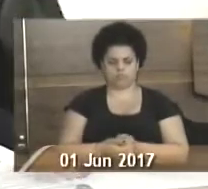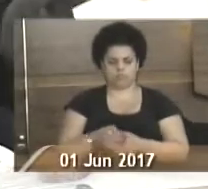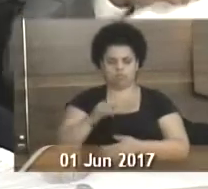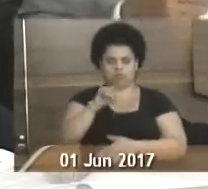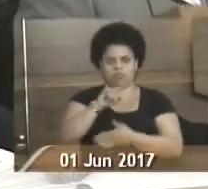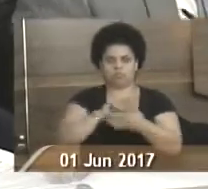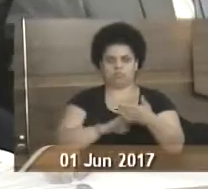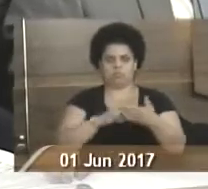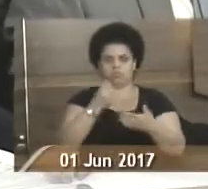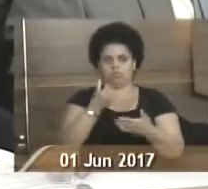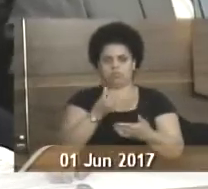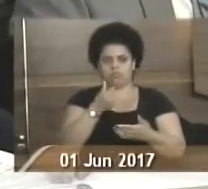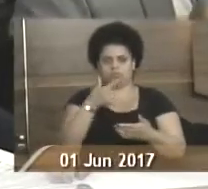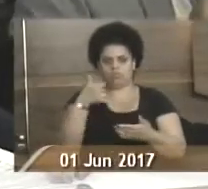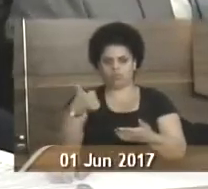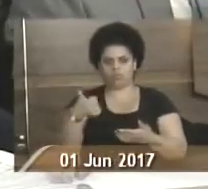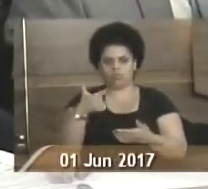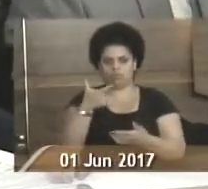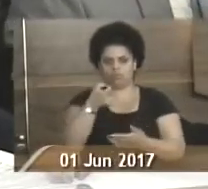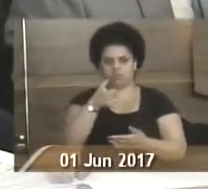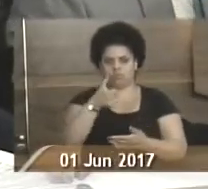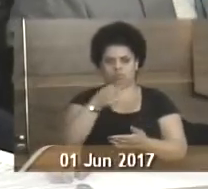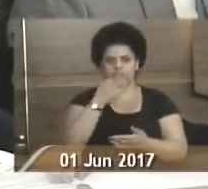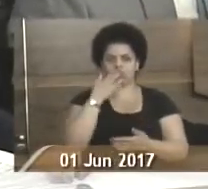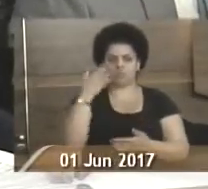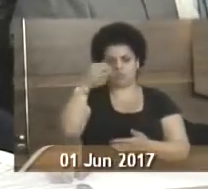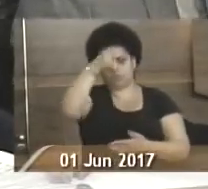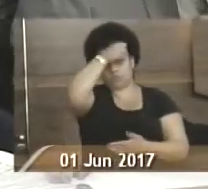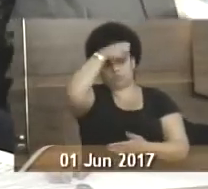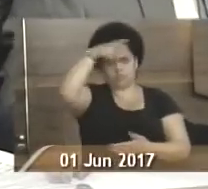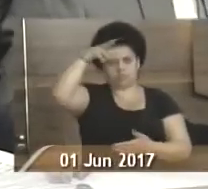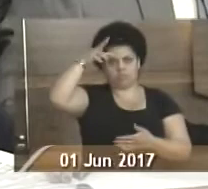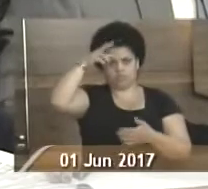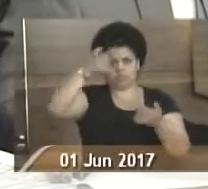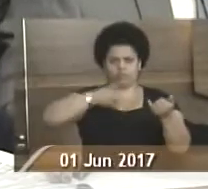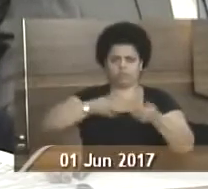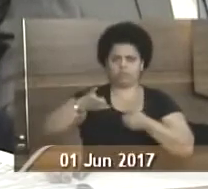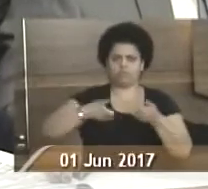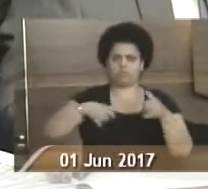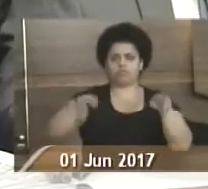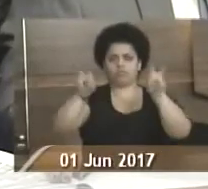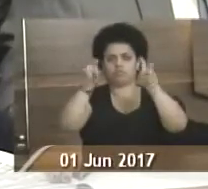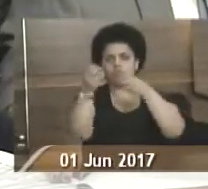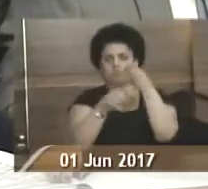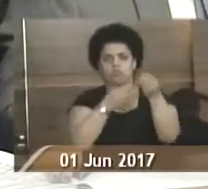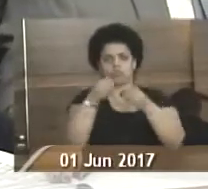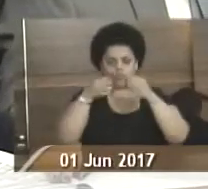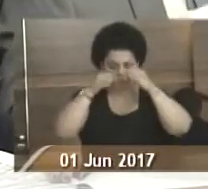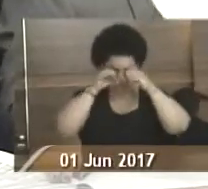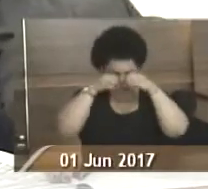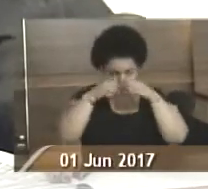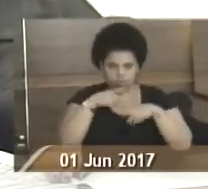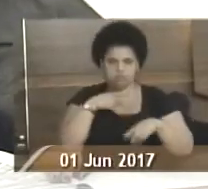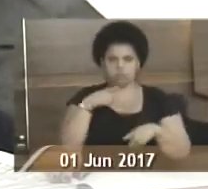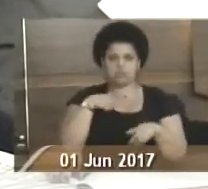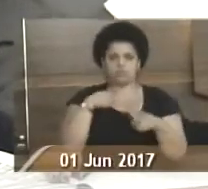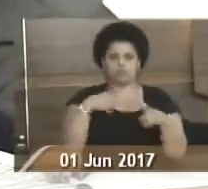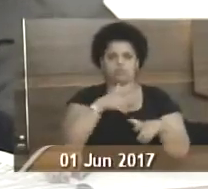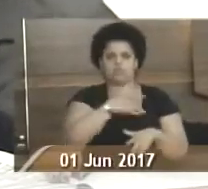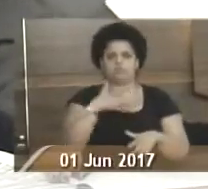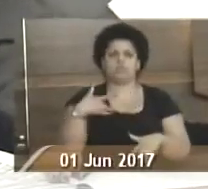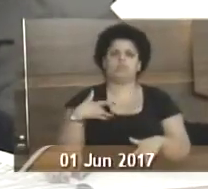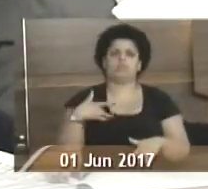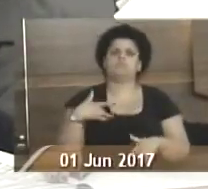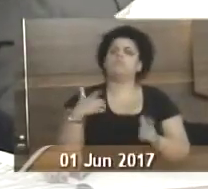Requerimento nº 621, de 2017. Solicitando ao prefeito municipal informações sobre o funcionamento do laboratório implantado na unidade de